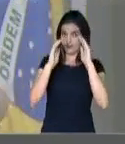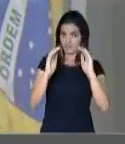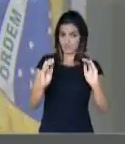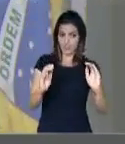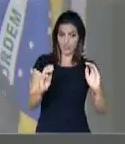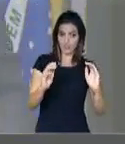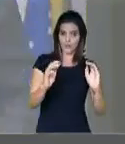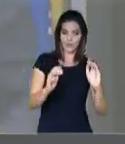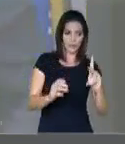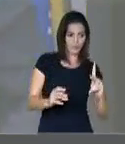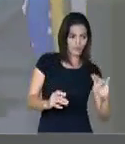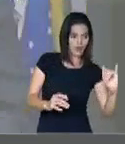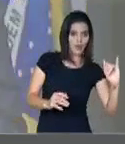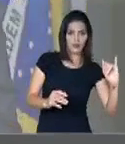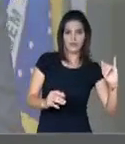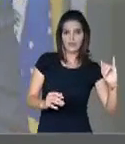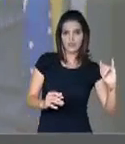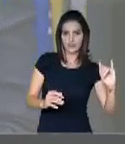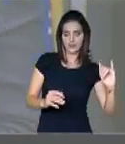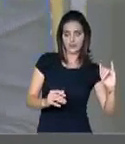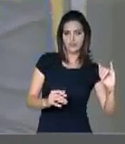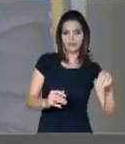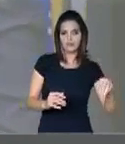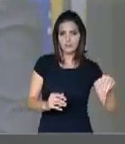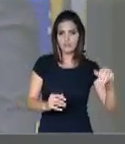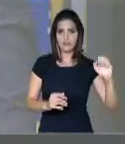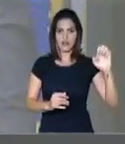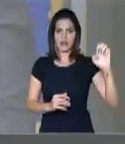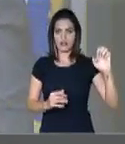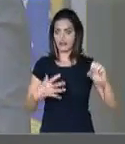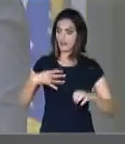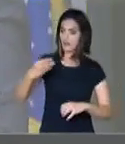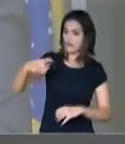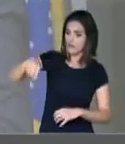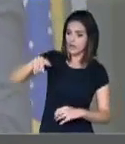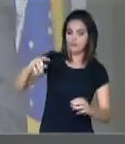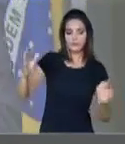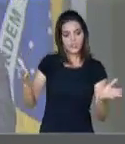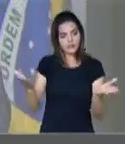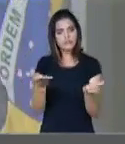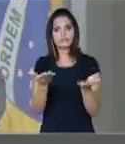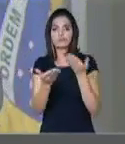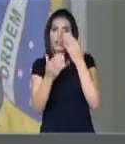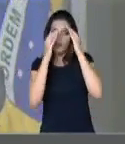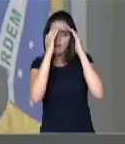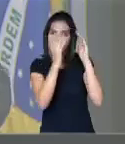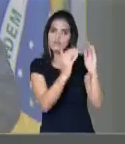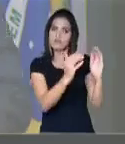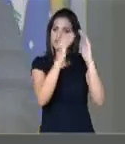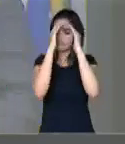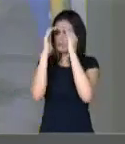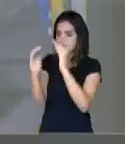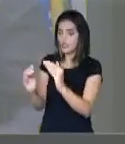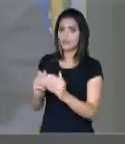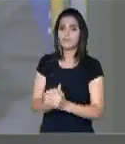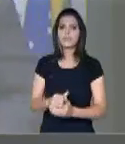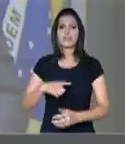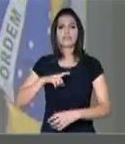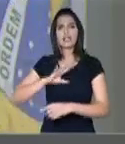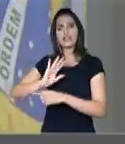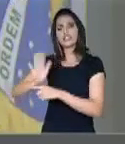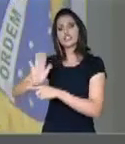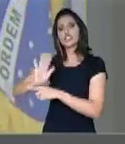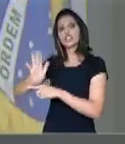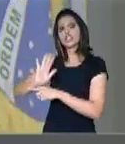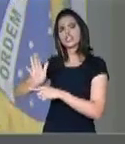filhos, circula pela rede social, um vídeo em que Felipe Neto usa palavras de